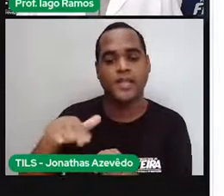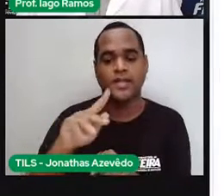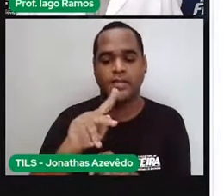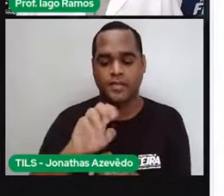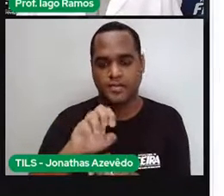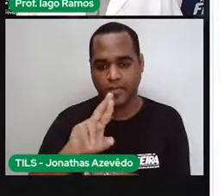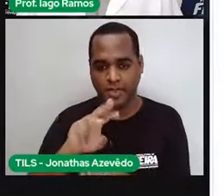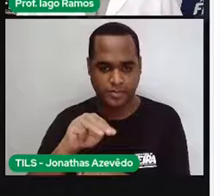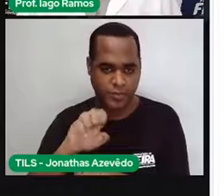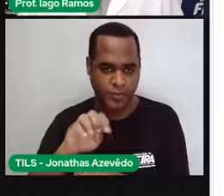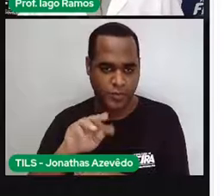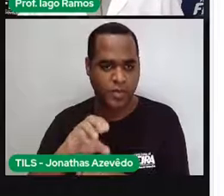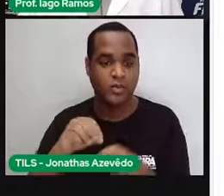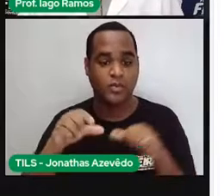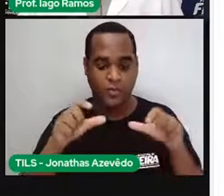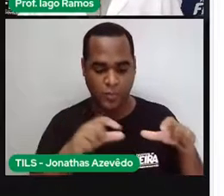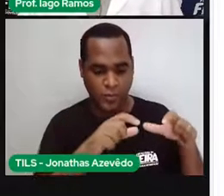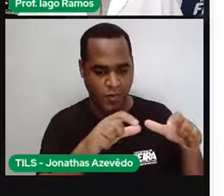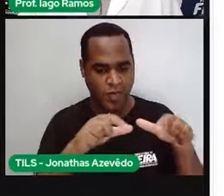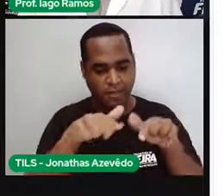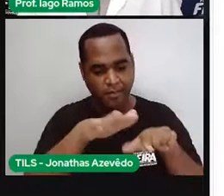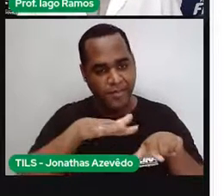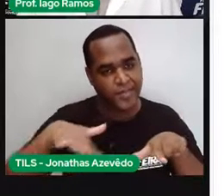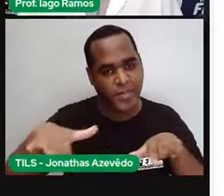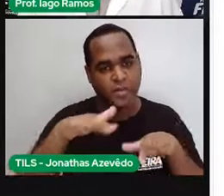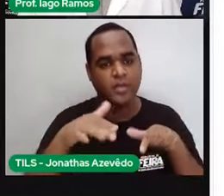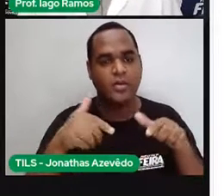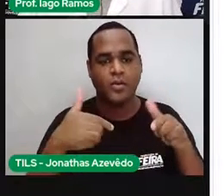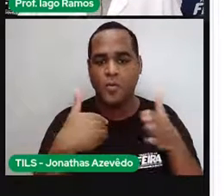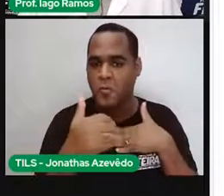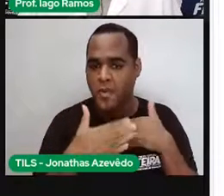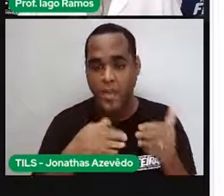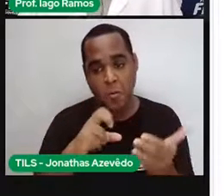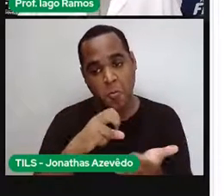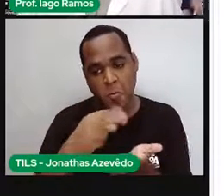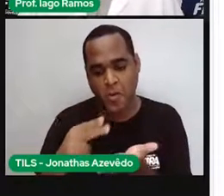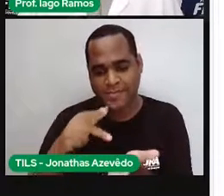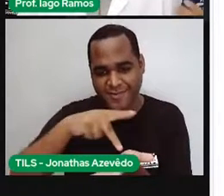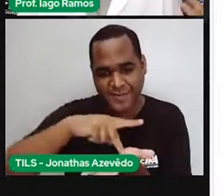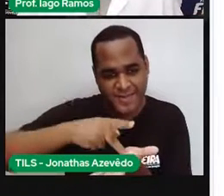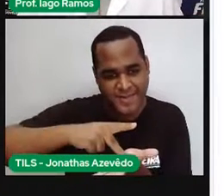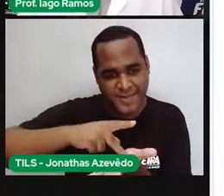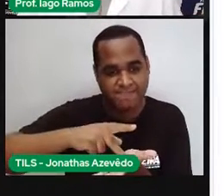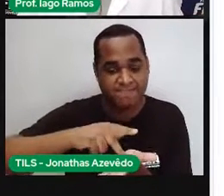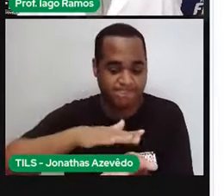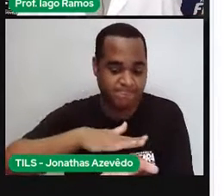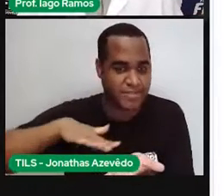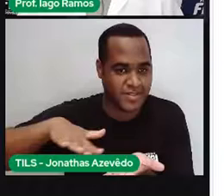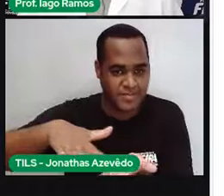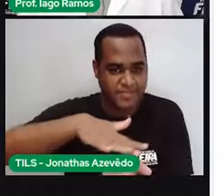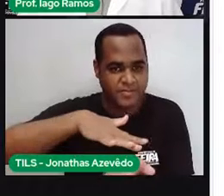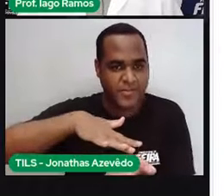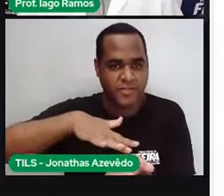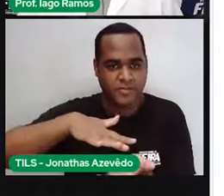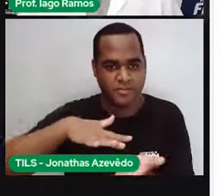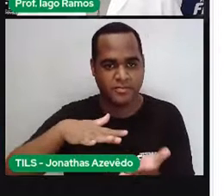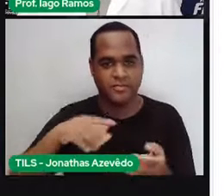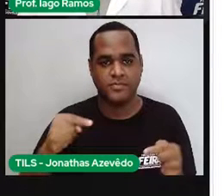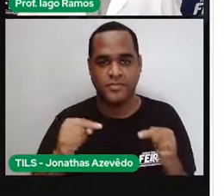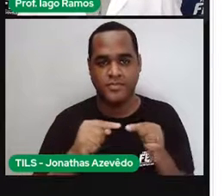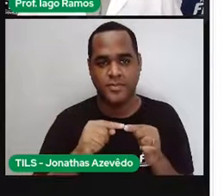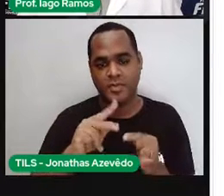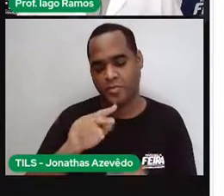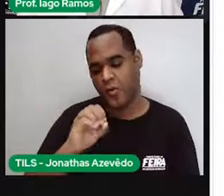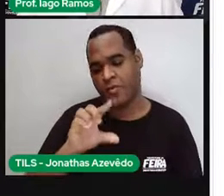qualquer superfície ou figura geométrica plana, certo? Que são os